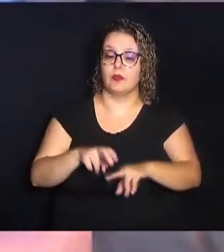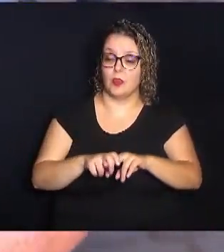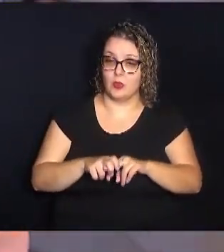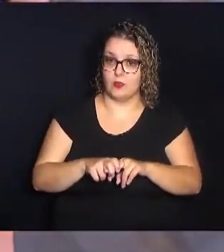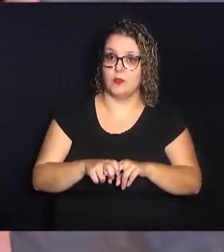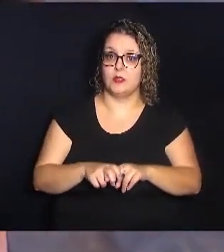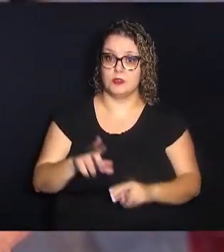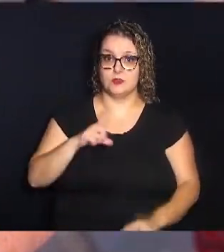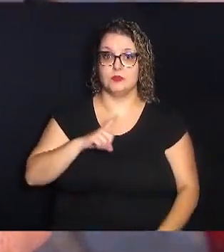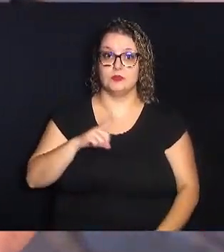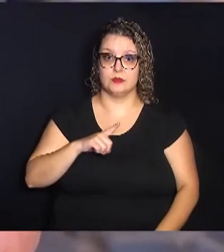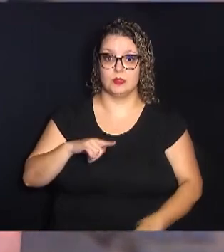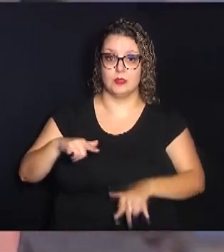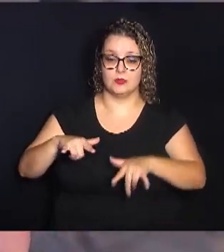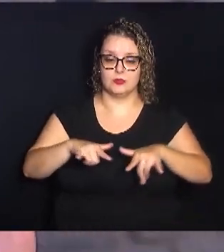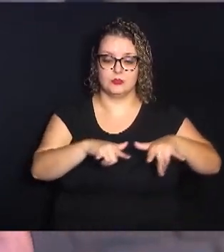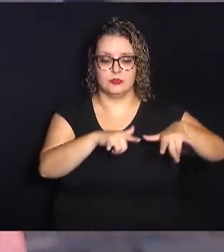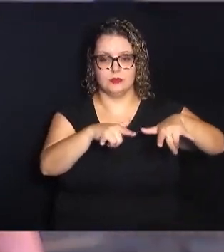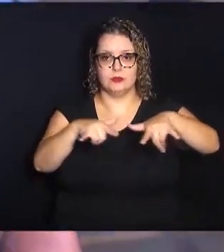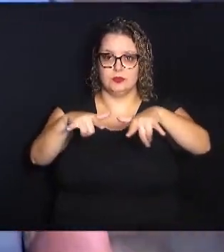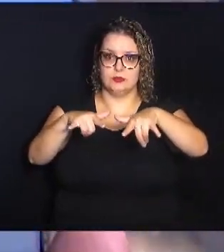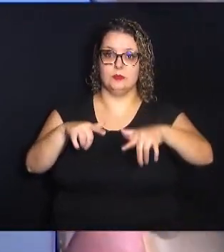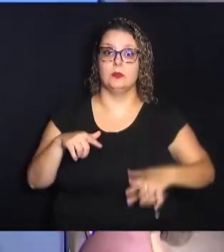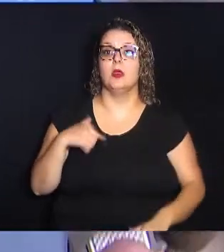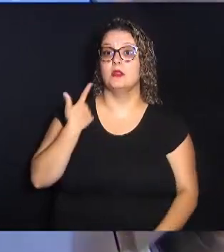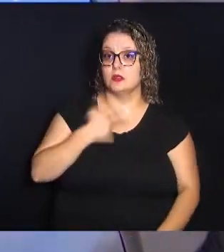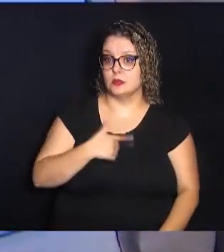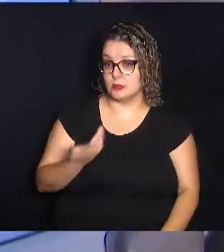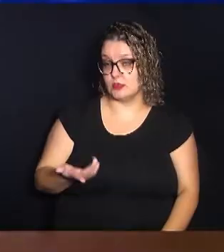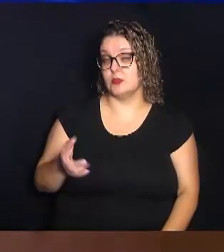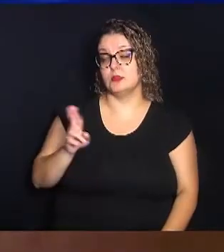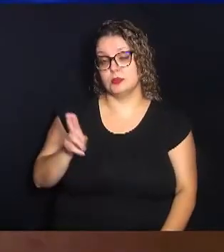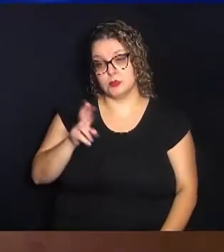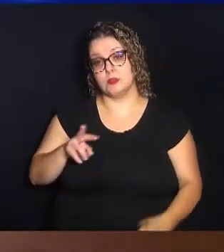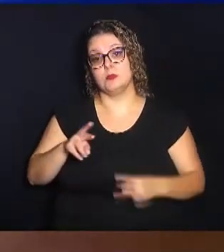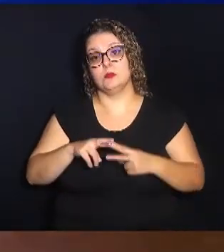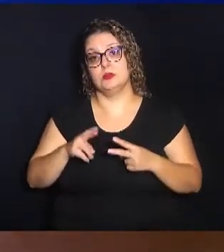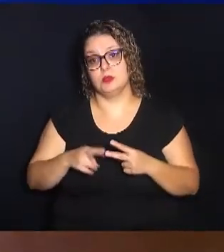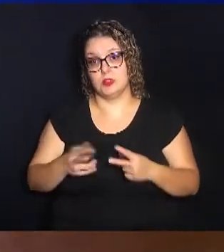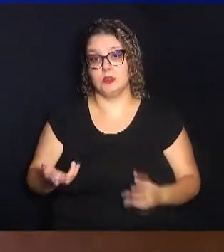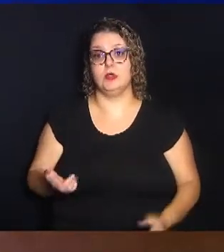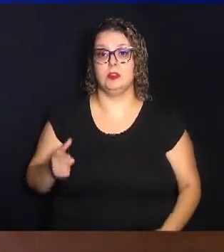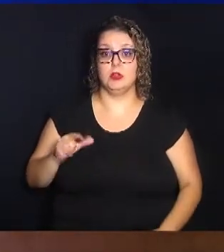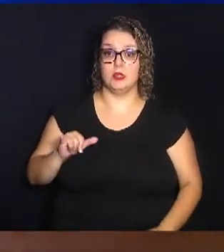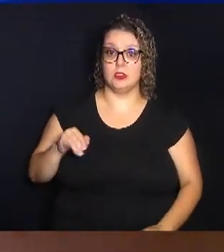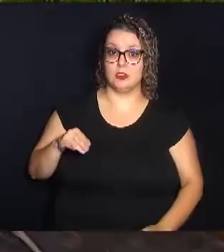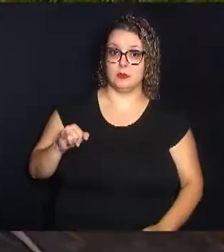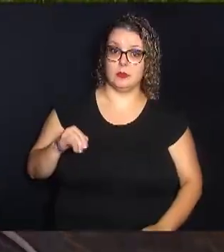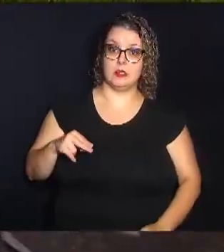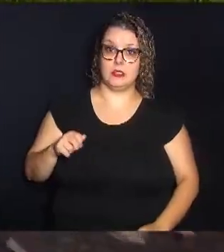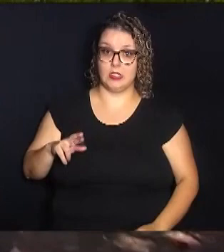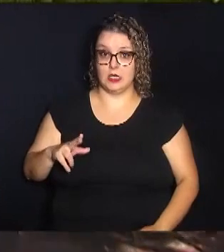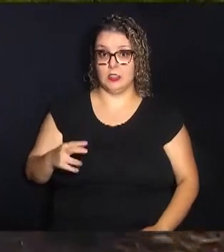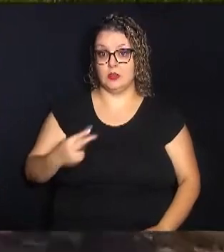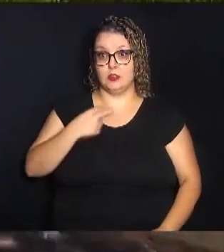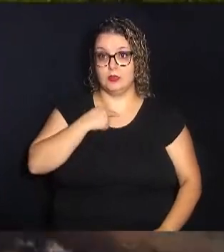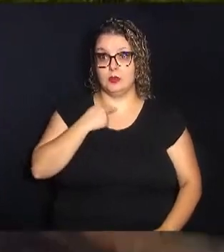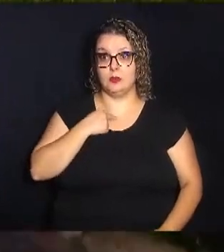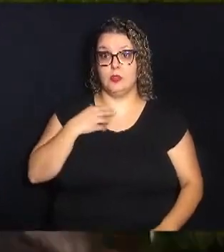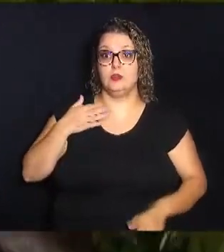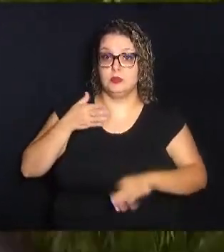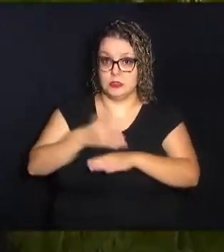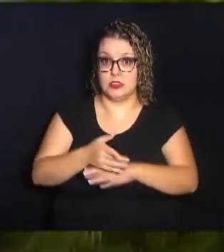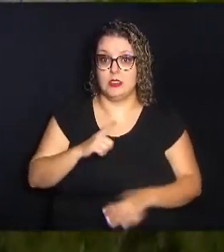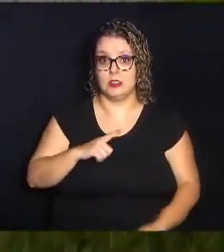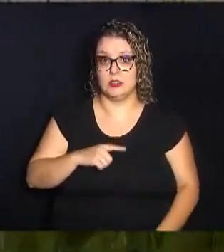contam com o apoio de um drone. E aí a gente lança a mão desses recursos. Eliminar nas situações em que eu não posso entrar, que tem